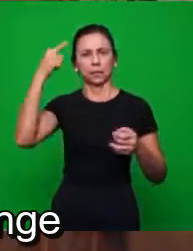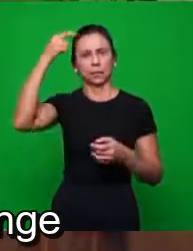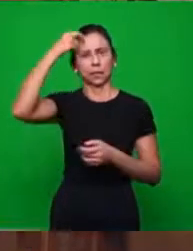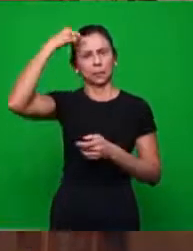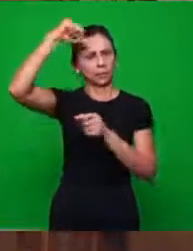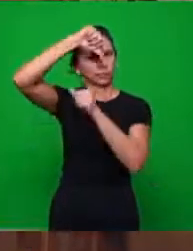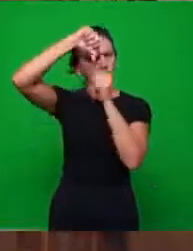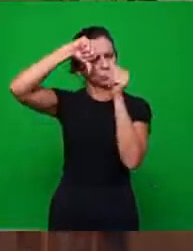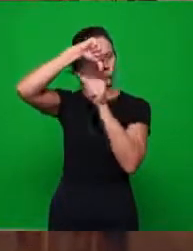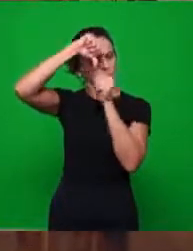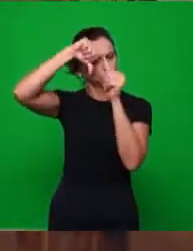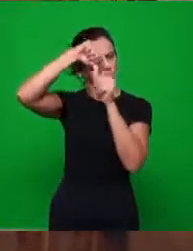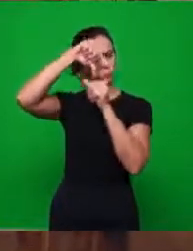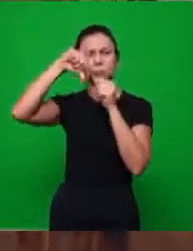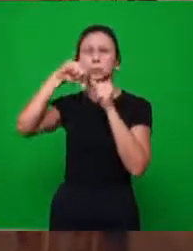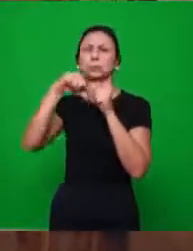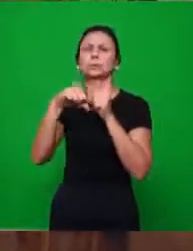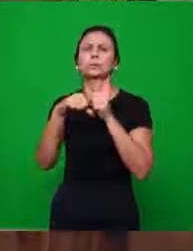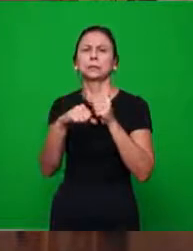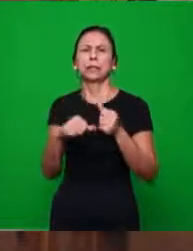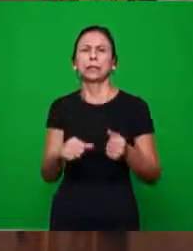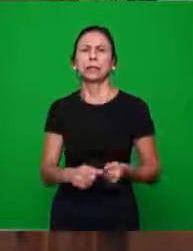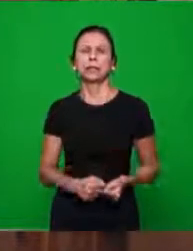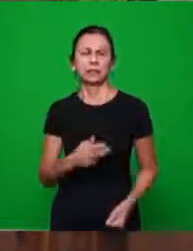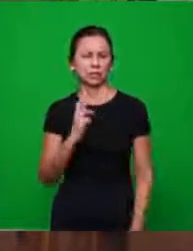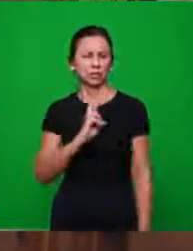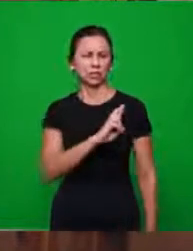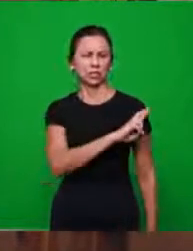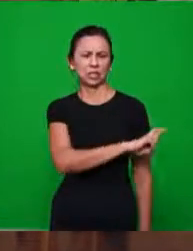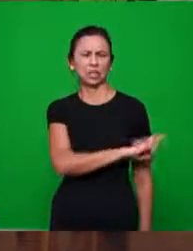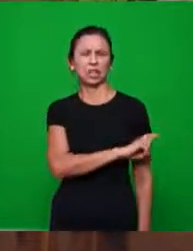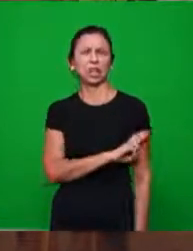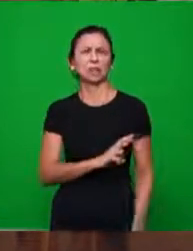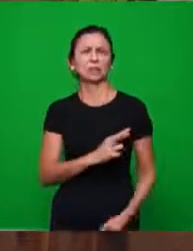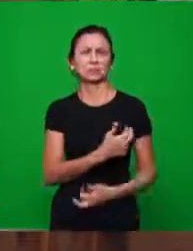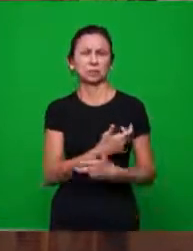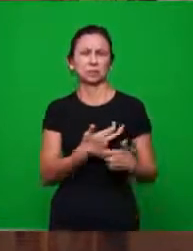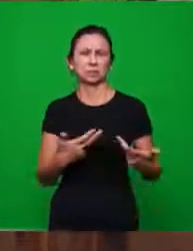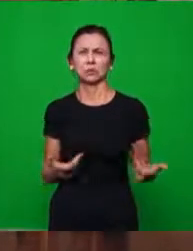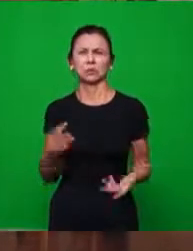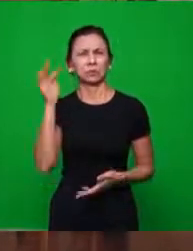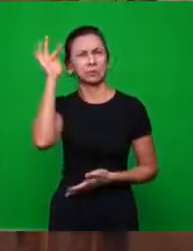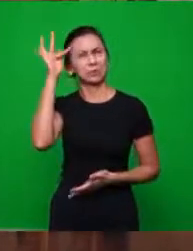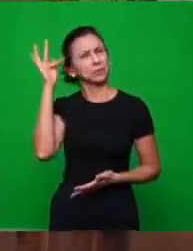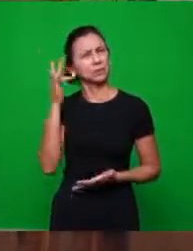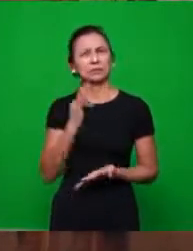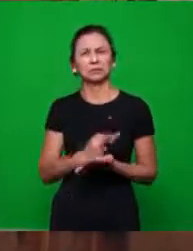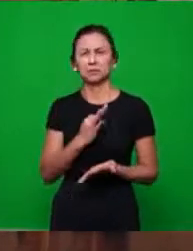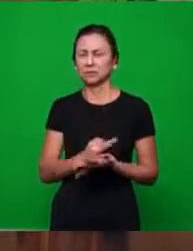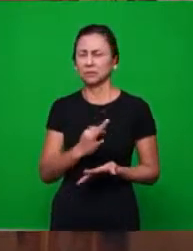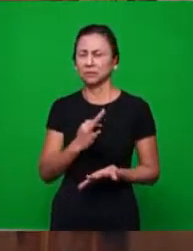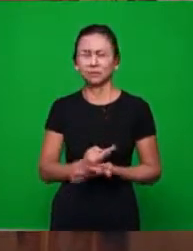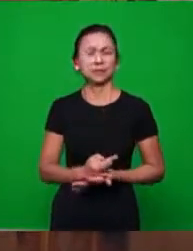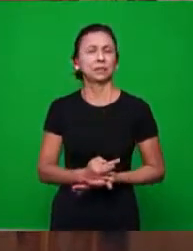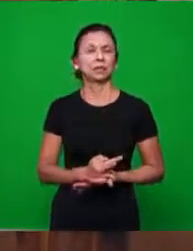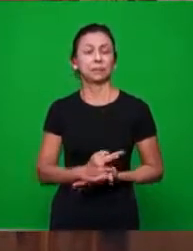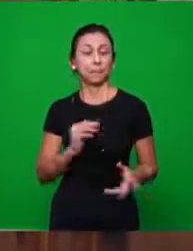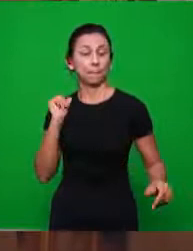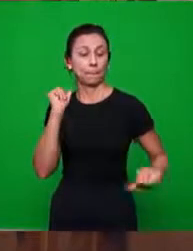mudança daquilo que era o paganismo, daquilo que era o judaísmo, daquilo que era a filosofia, que não tinha